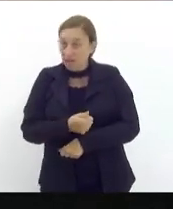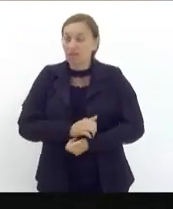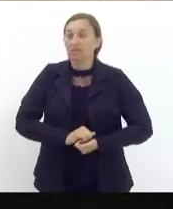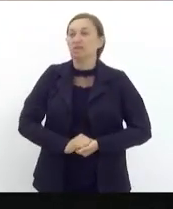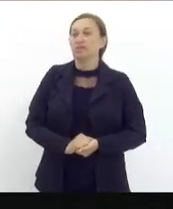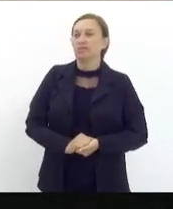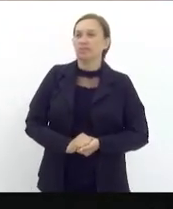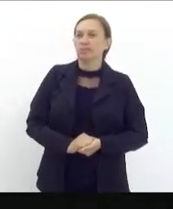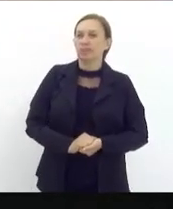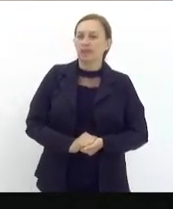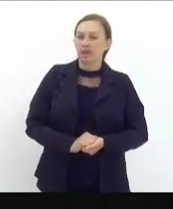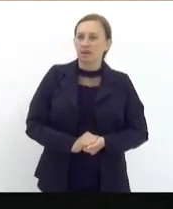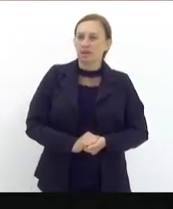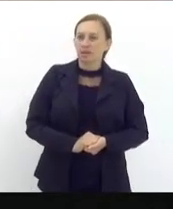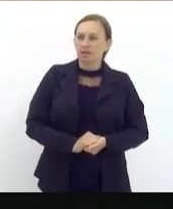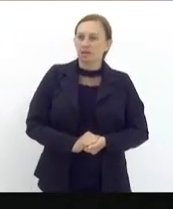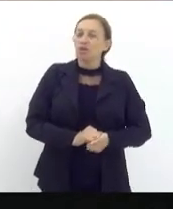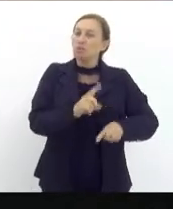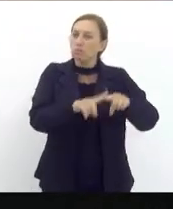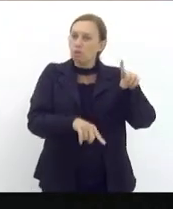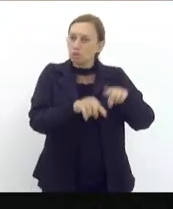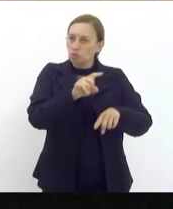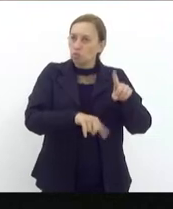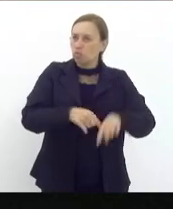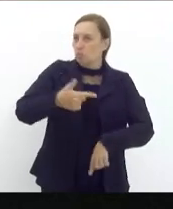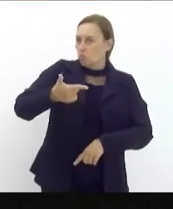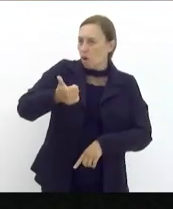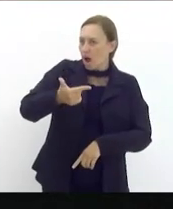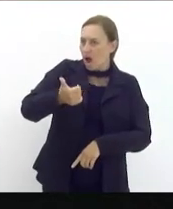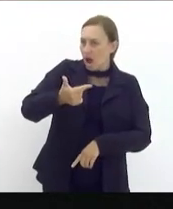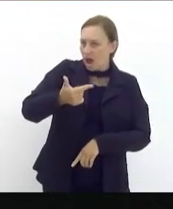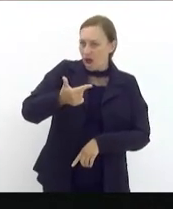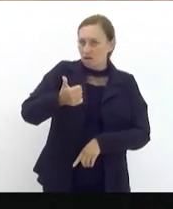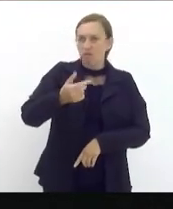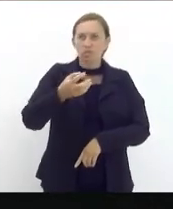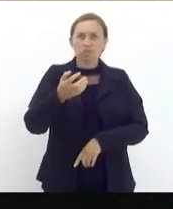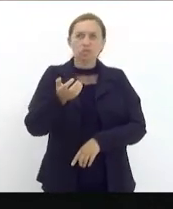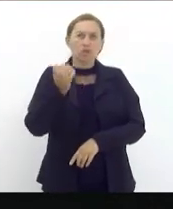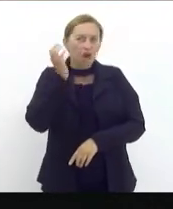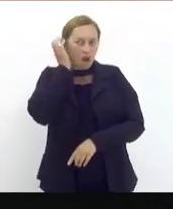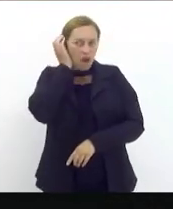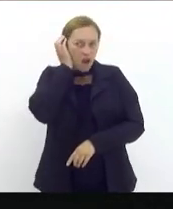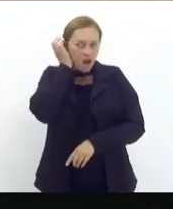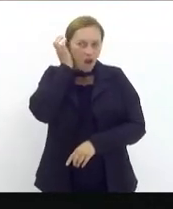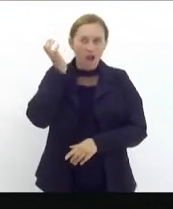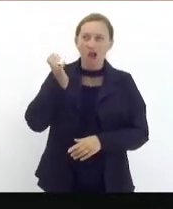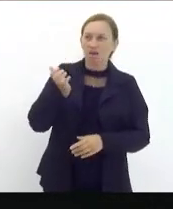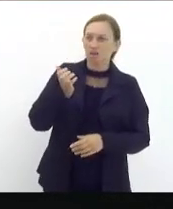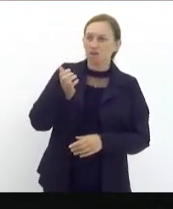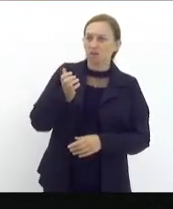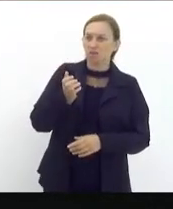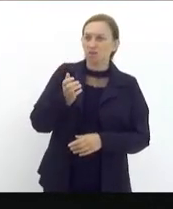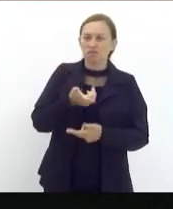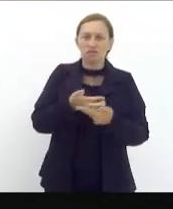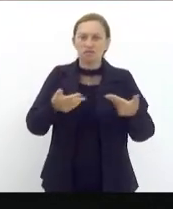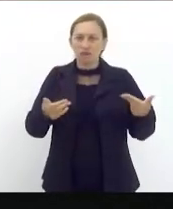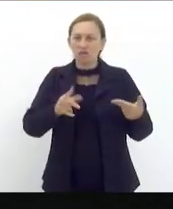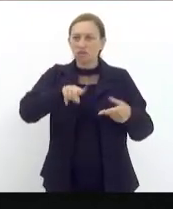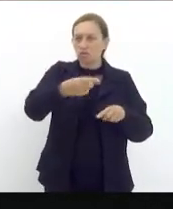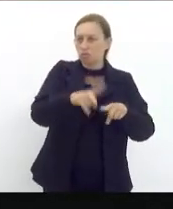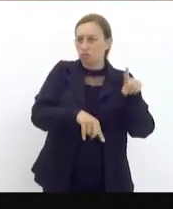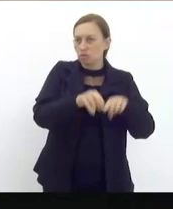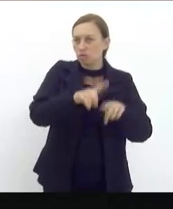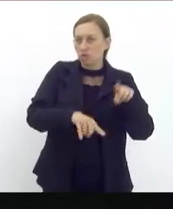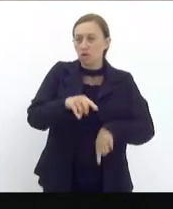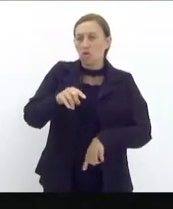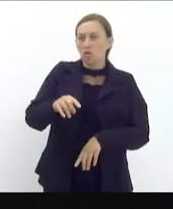ao invés de dar equipamento arma munição radiotransmissor viatura retaguarda jurídica o prefeito